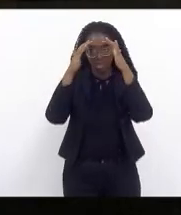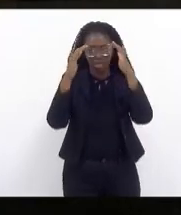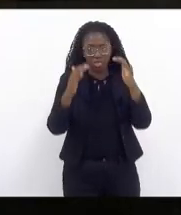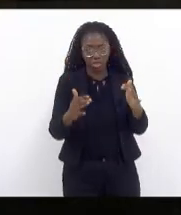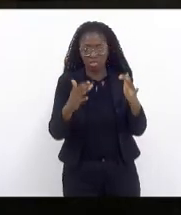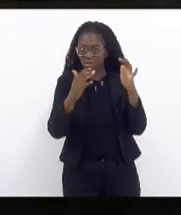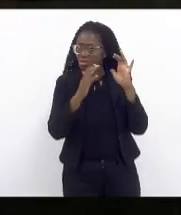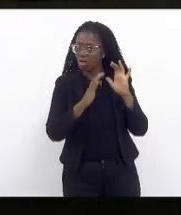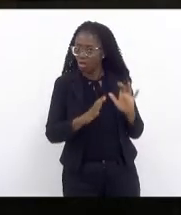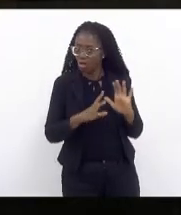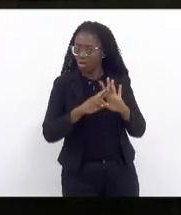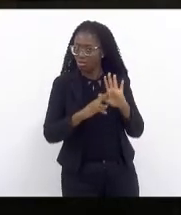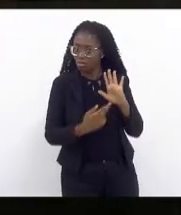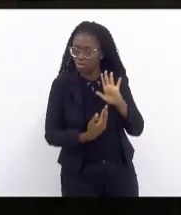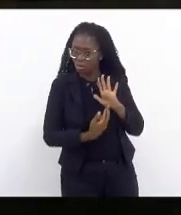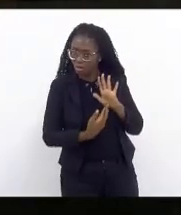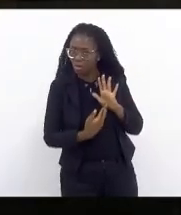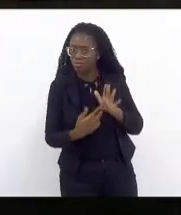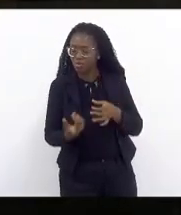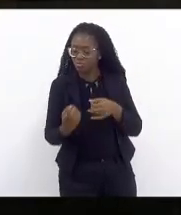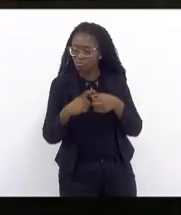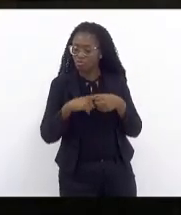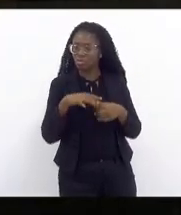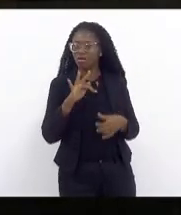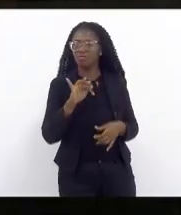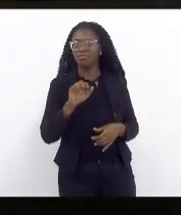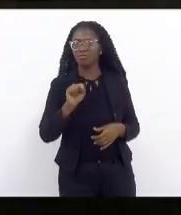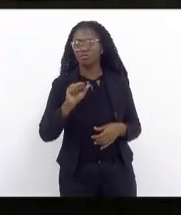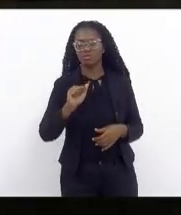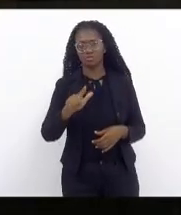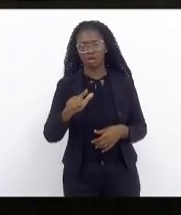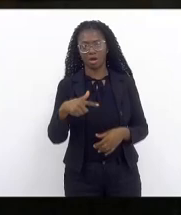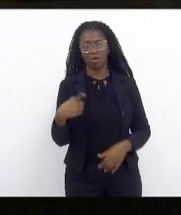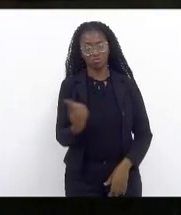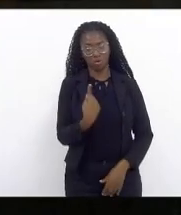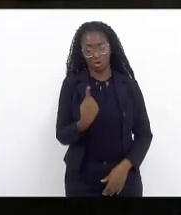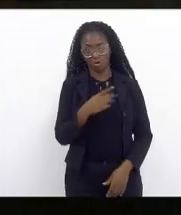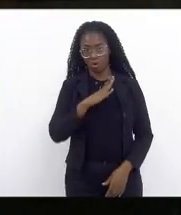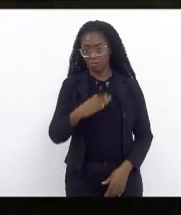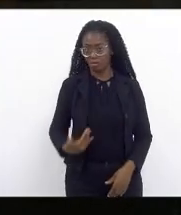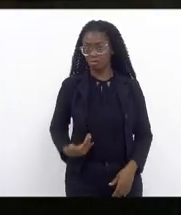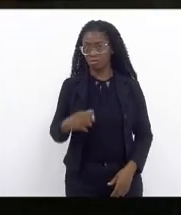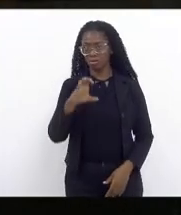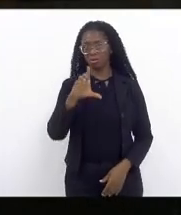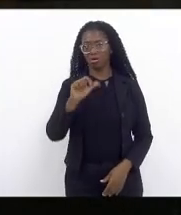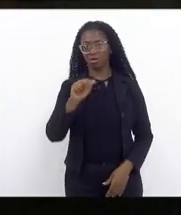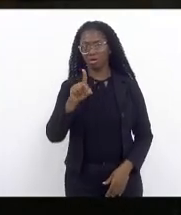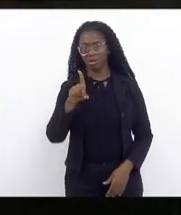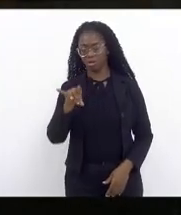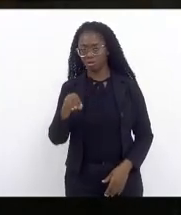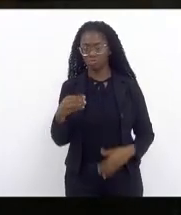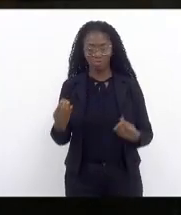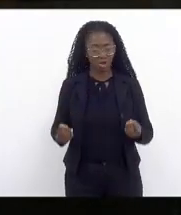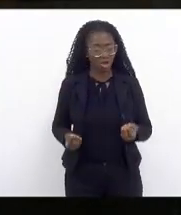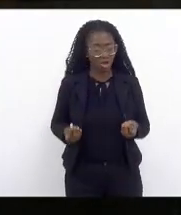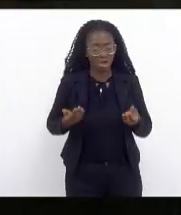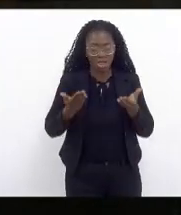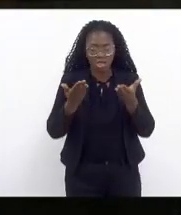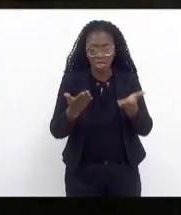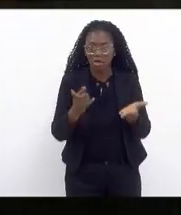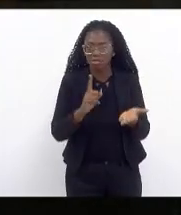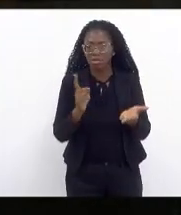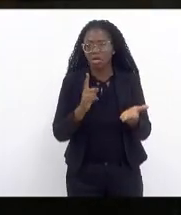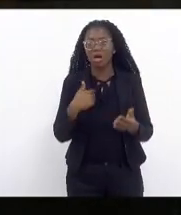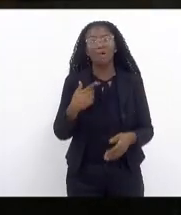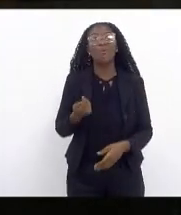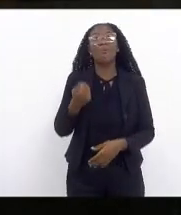de recuperação fiscal nós o governo Cláudio Castro não entrega para esta casa um eu